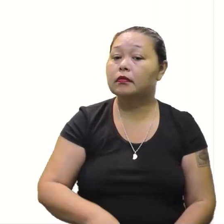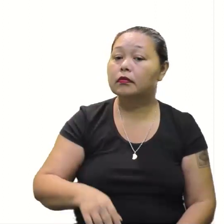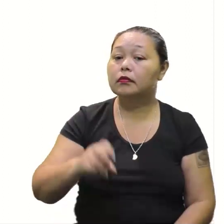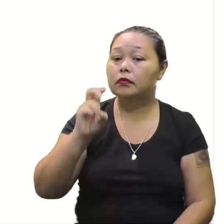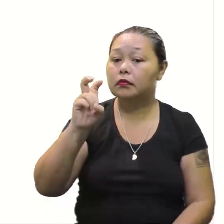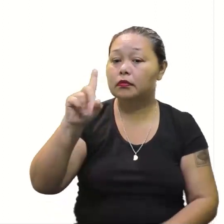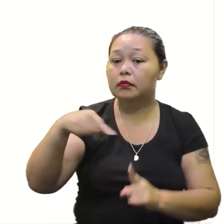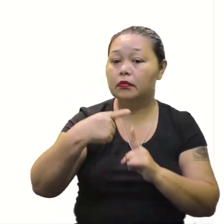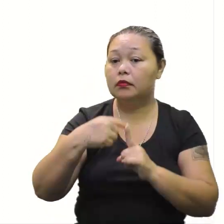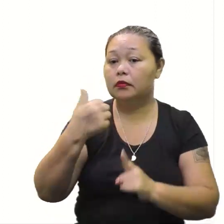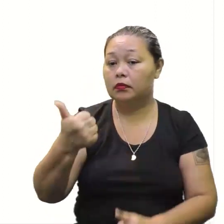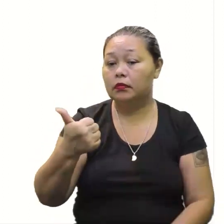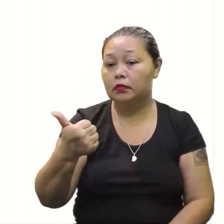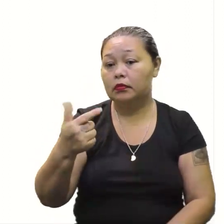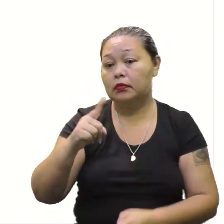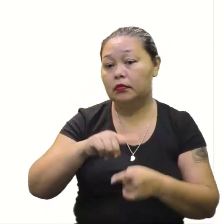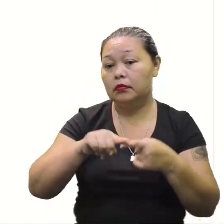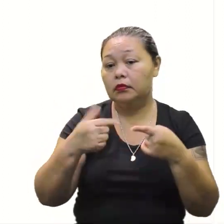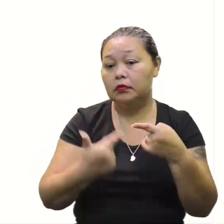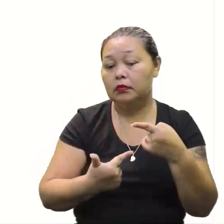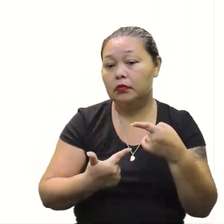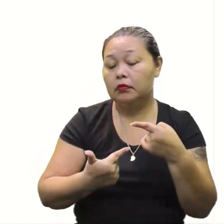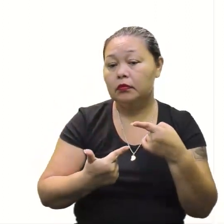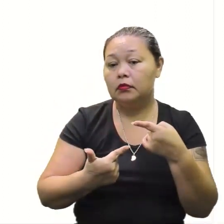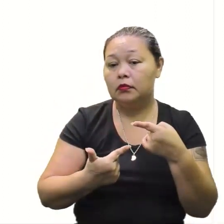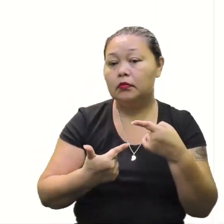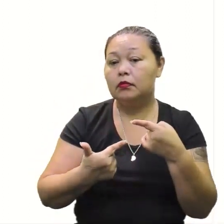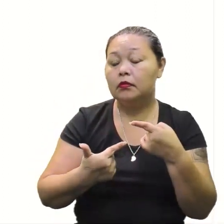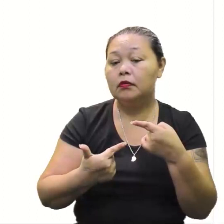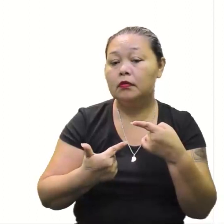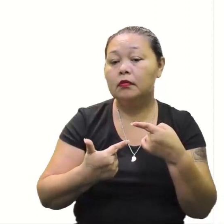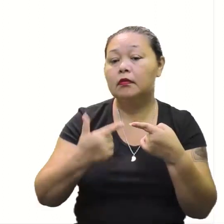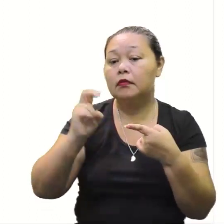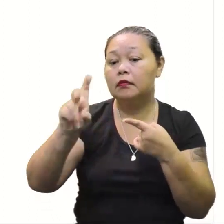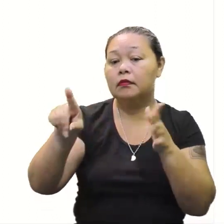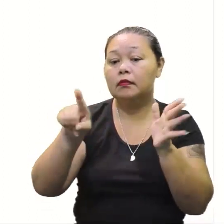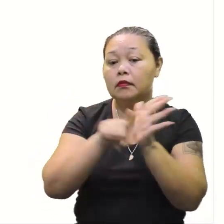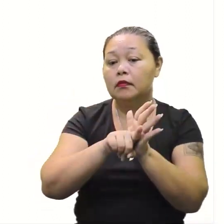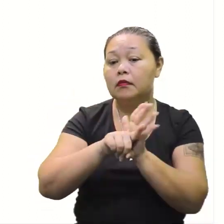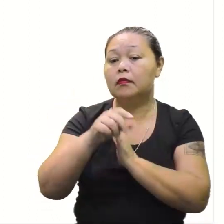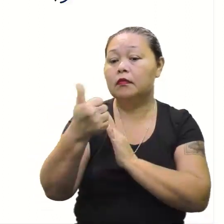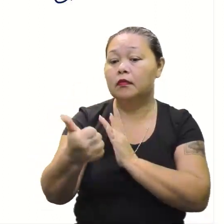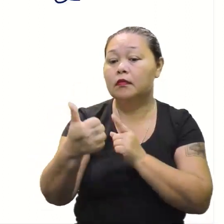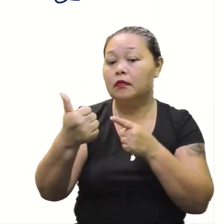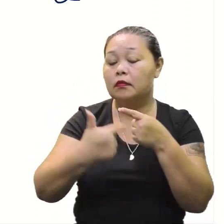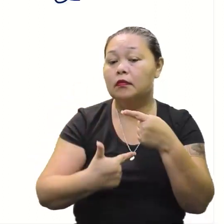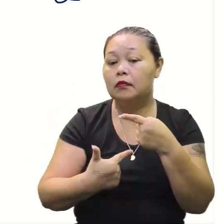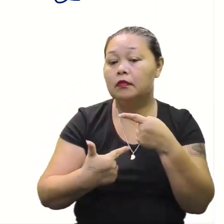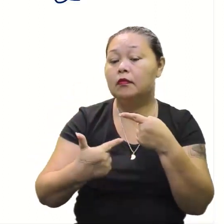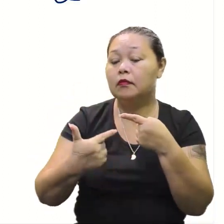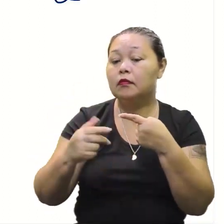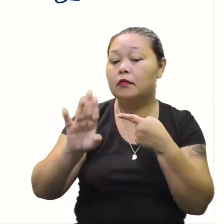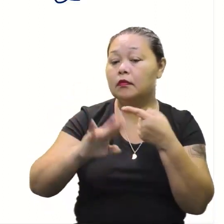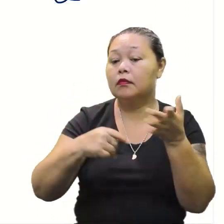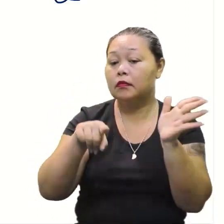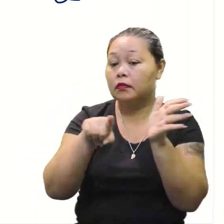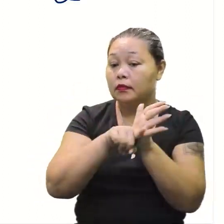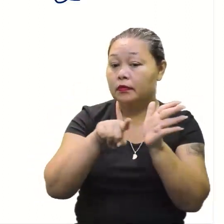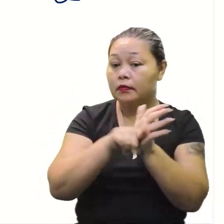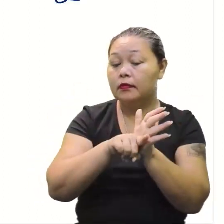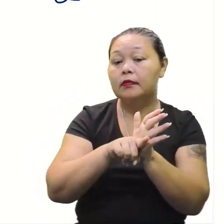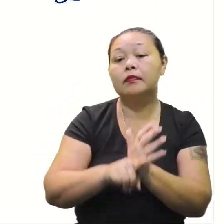lá. 5 mais 1 sobre 2, usando a parte positiva. 5 menos 1 sobre 2, usando a parte